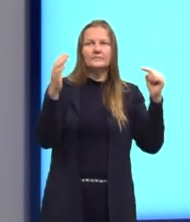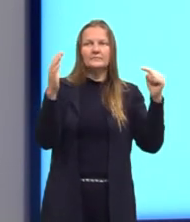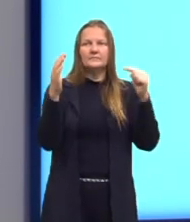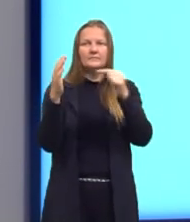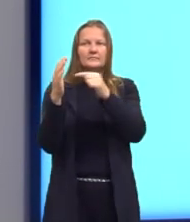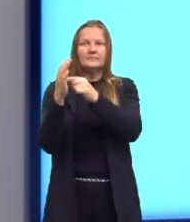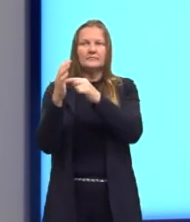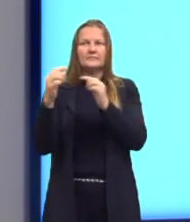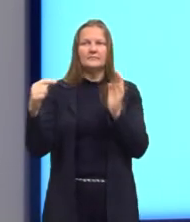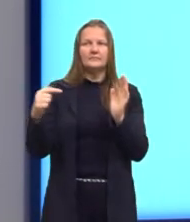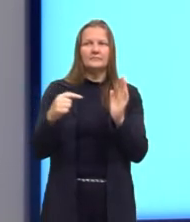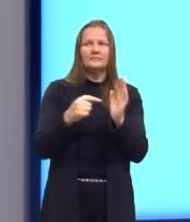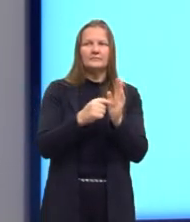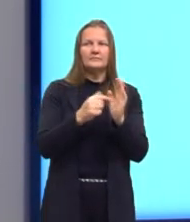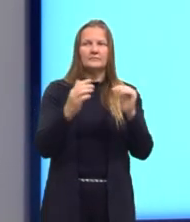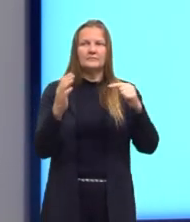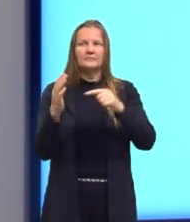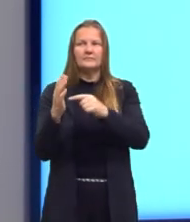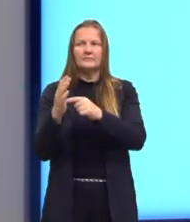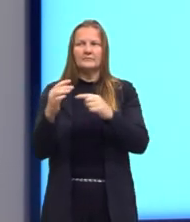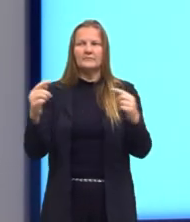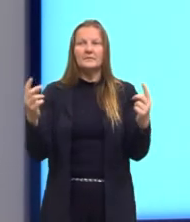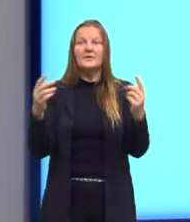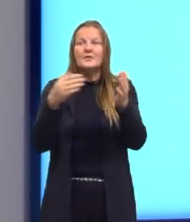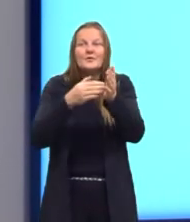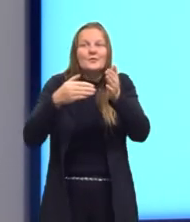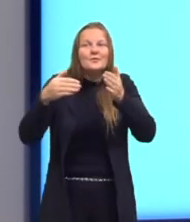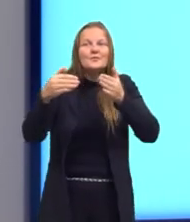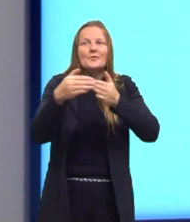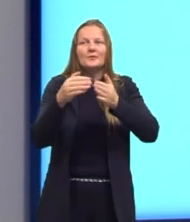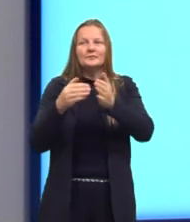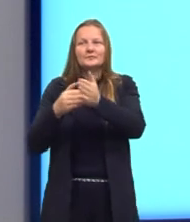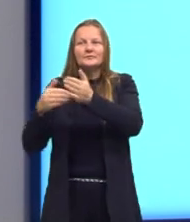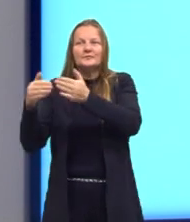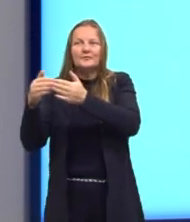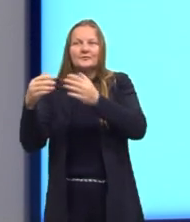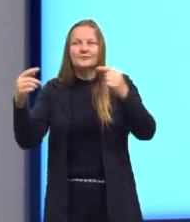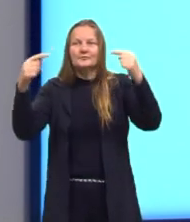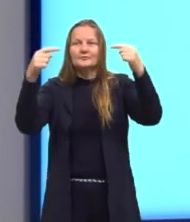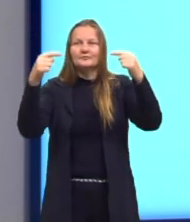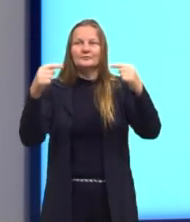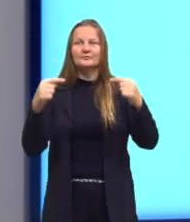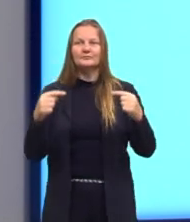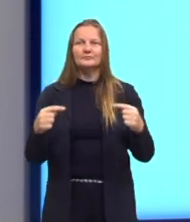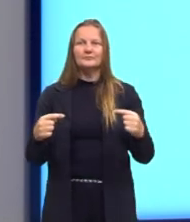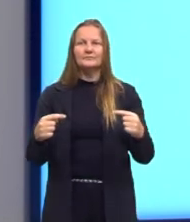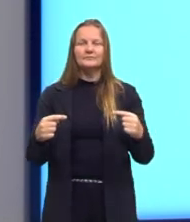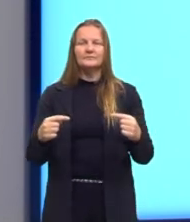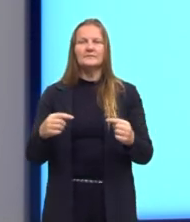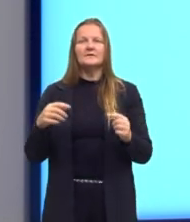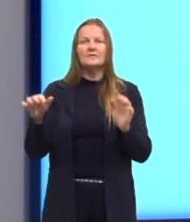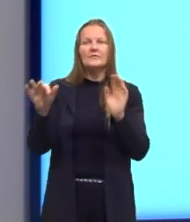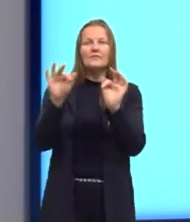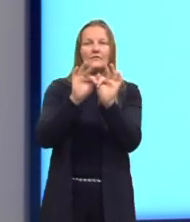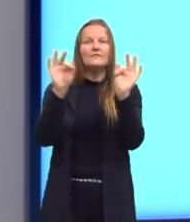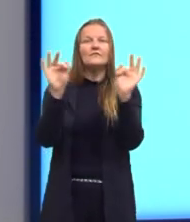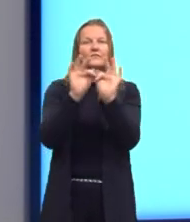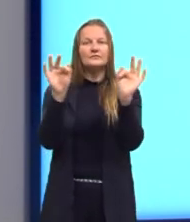as relações. Basicamente, se não sobra elemento no B, ela é chamada de função